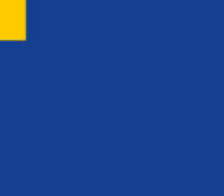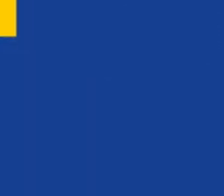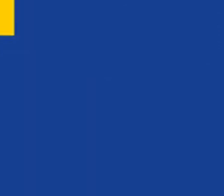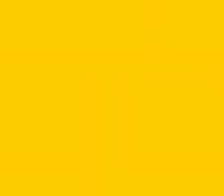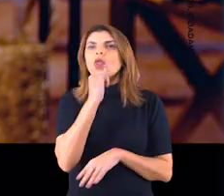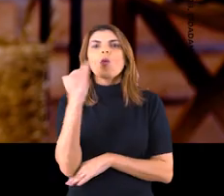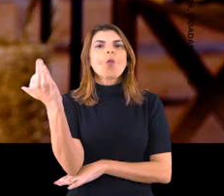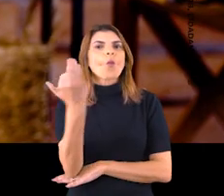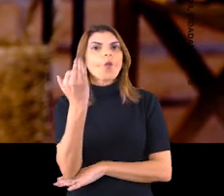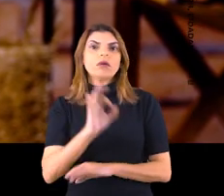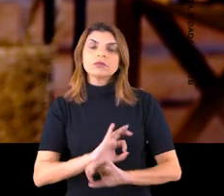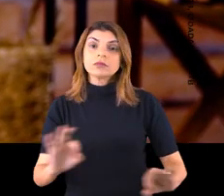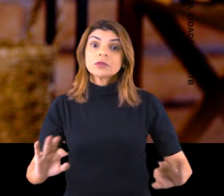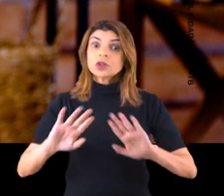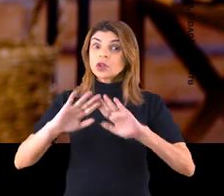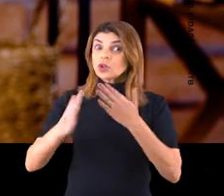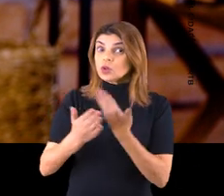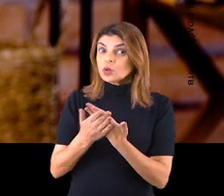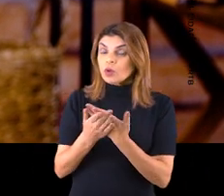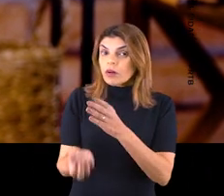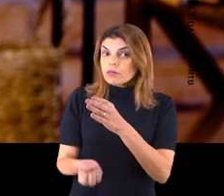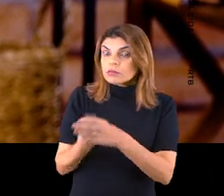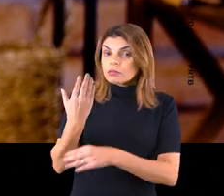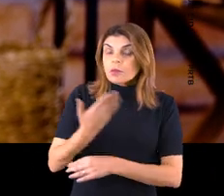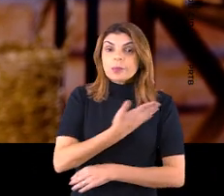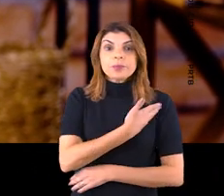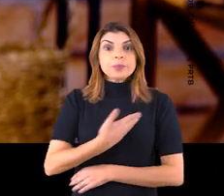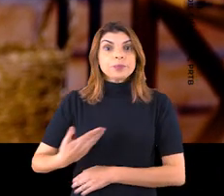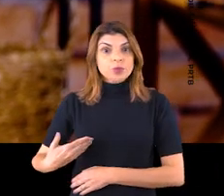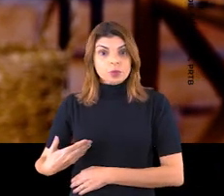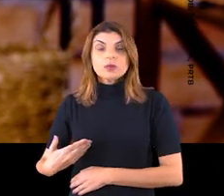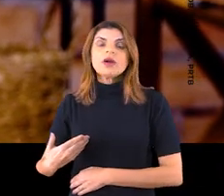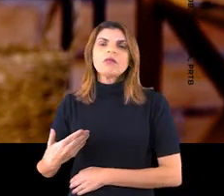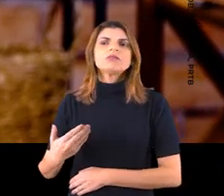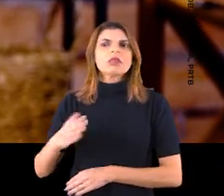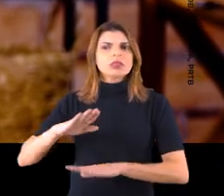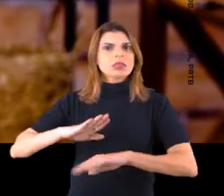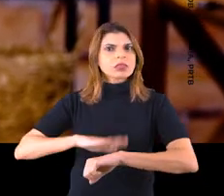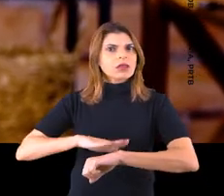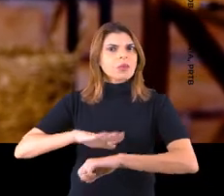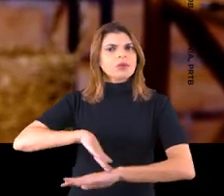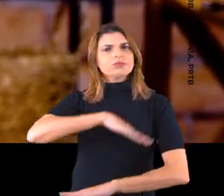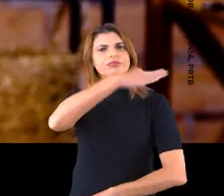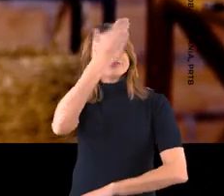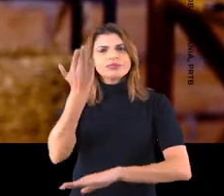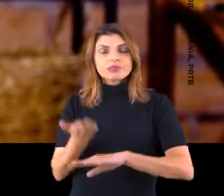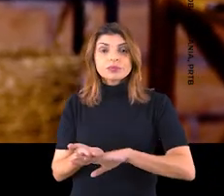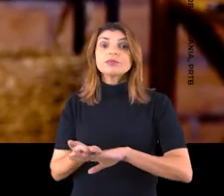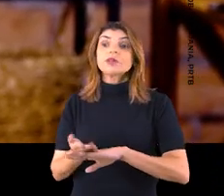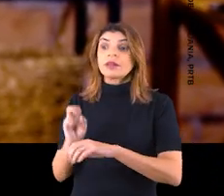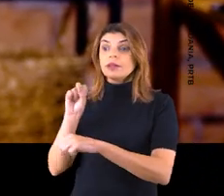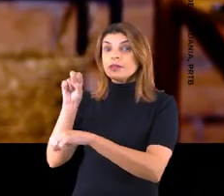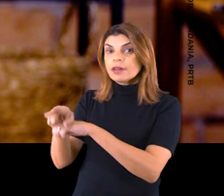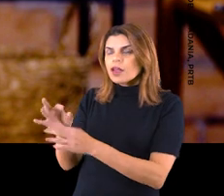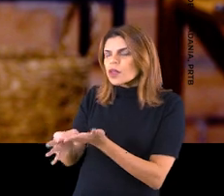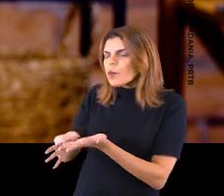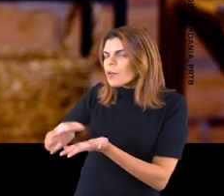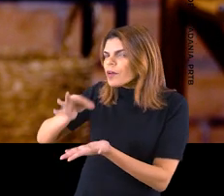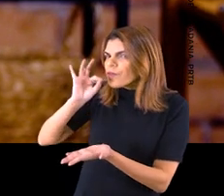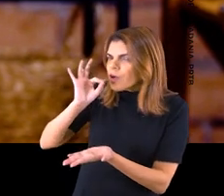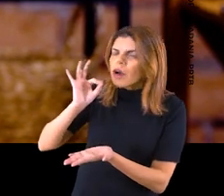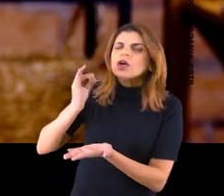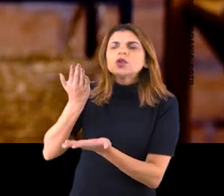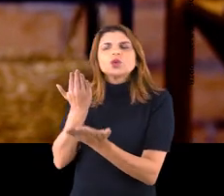toa, né? Quero escolas públicas em tempo integral e com qualidade. Para o jovem entrar de manhã na escola, tomar café, almoçar,